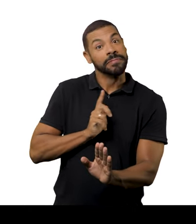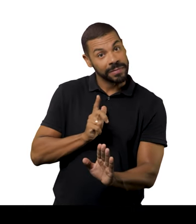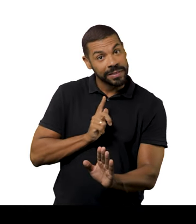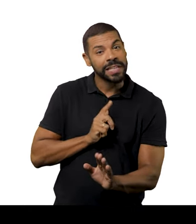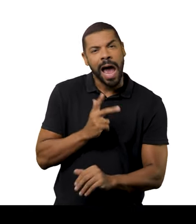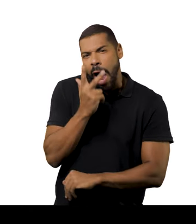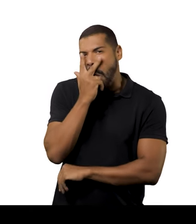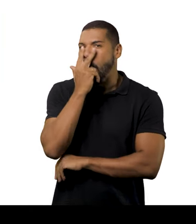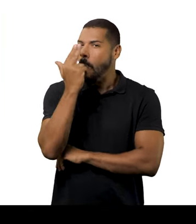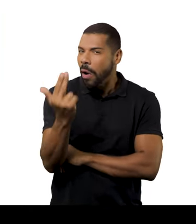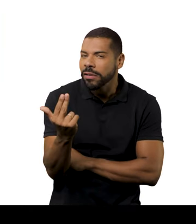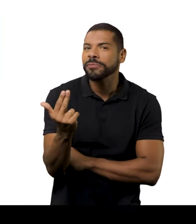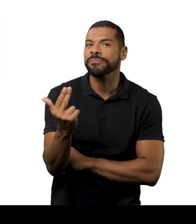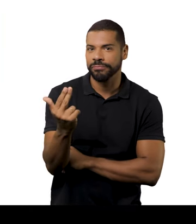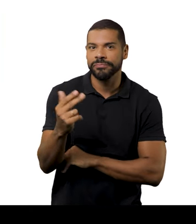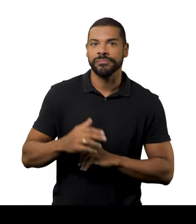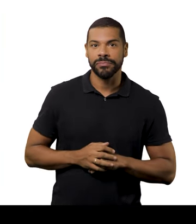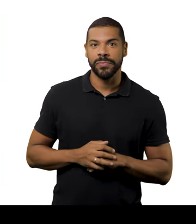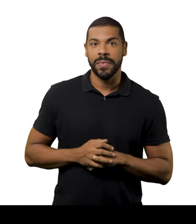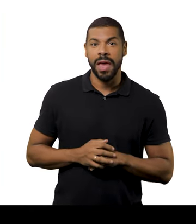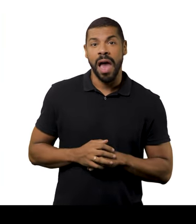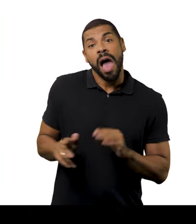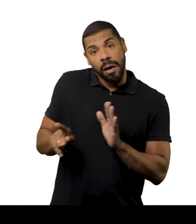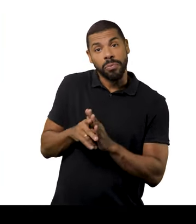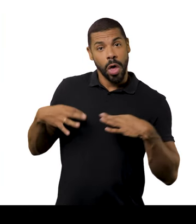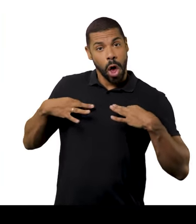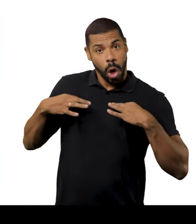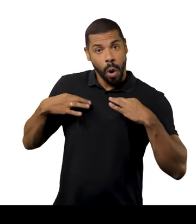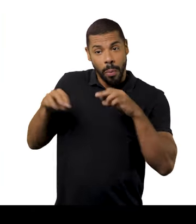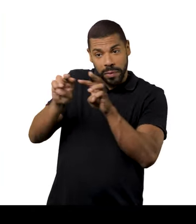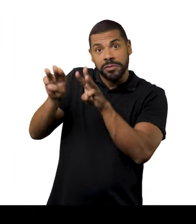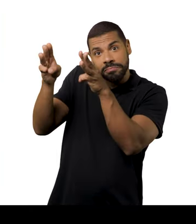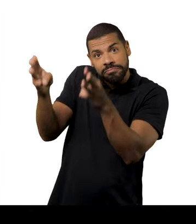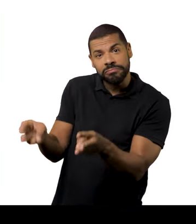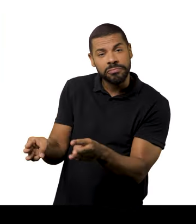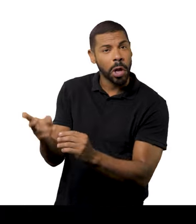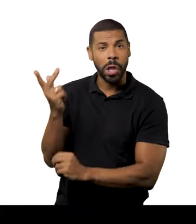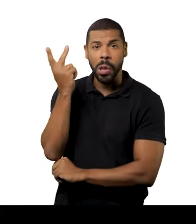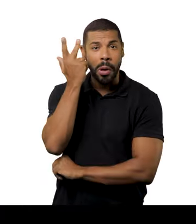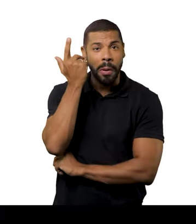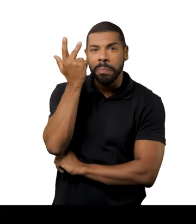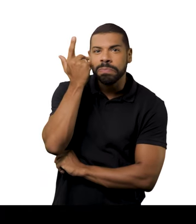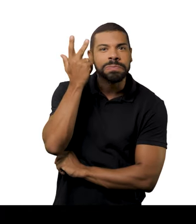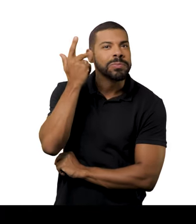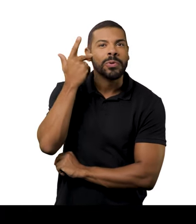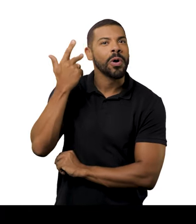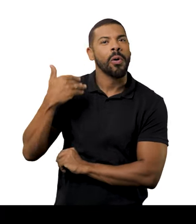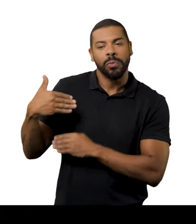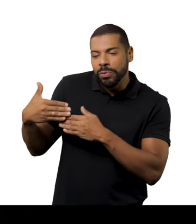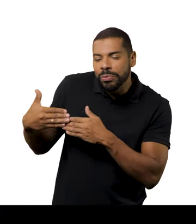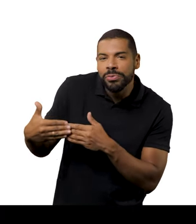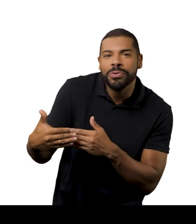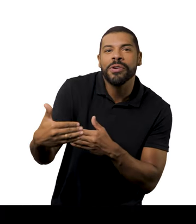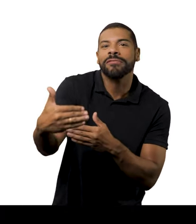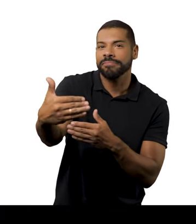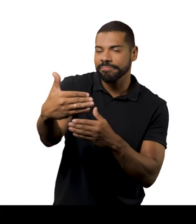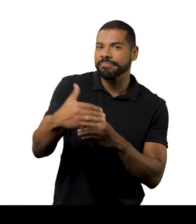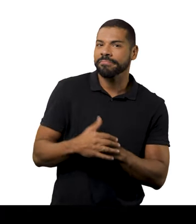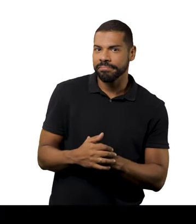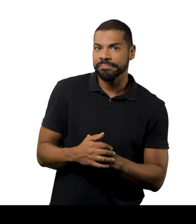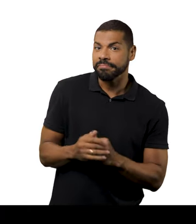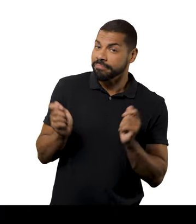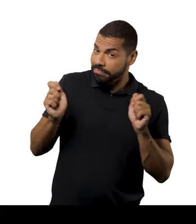caprichei mais, entendeu? Mas eu acho o local, a roupa no museu um local totalmente natural, uma